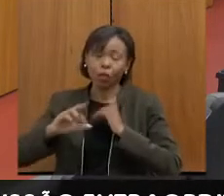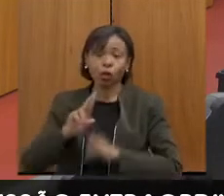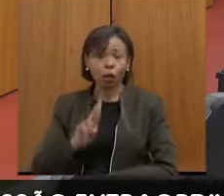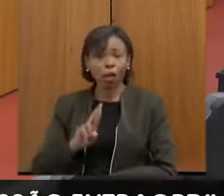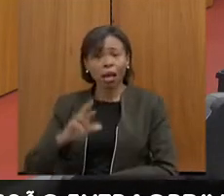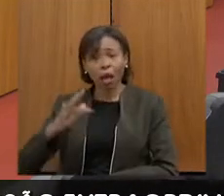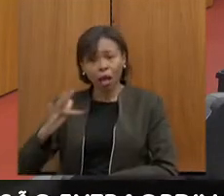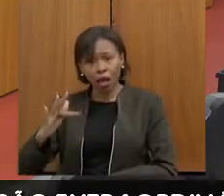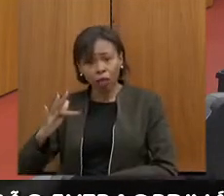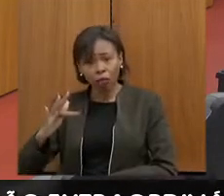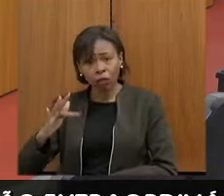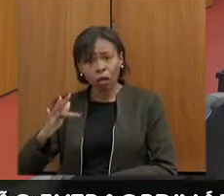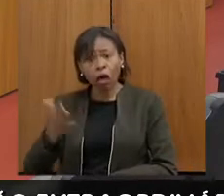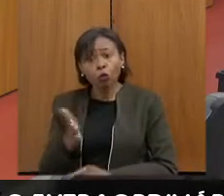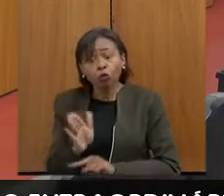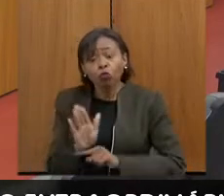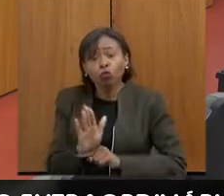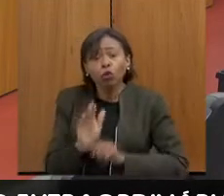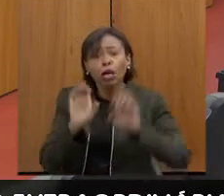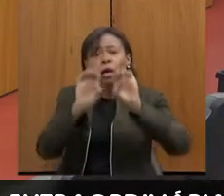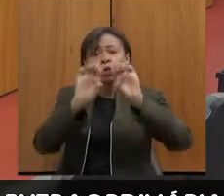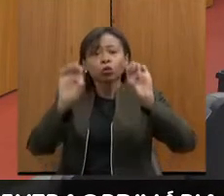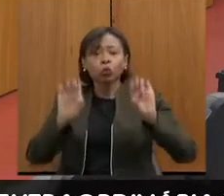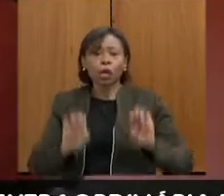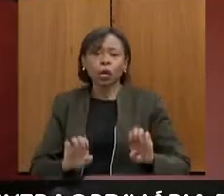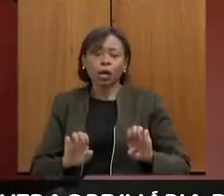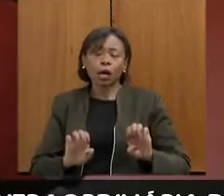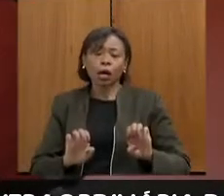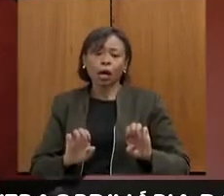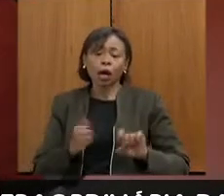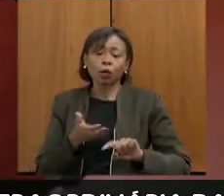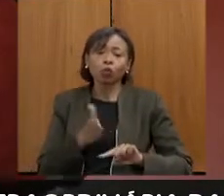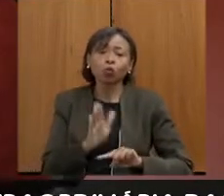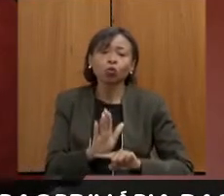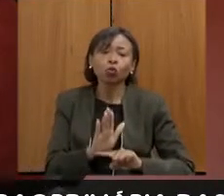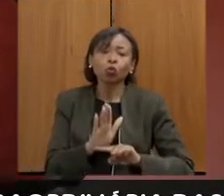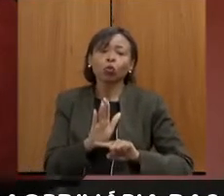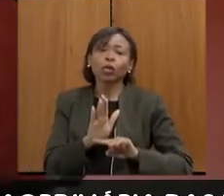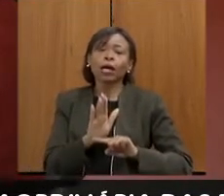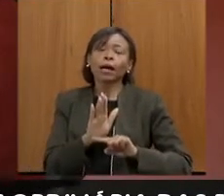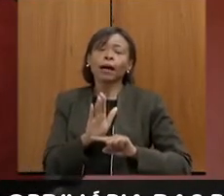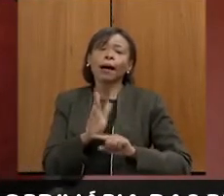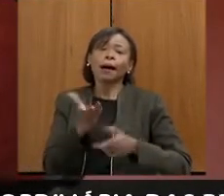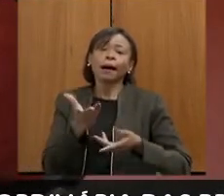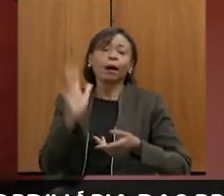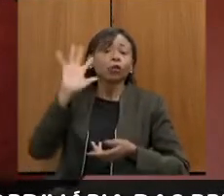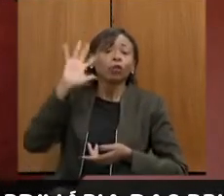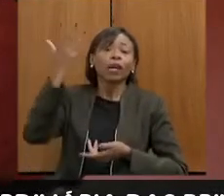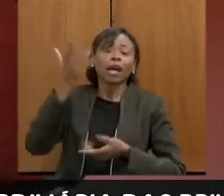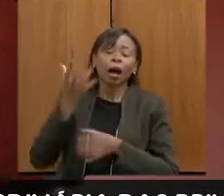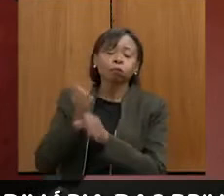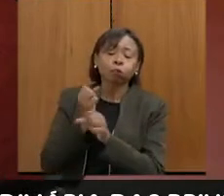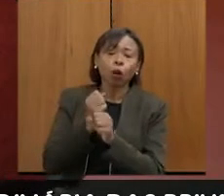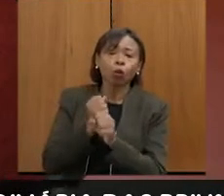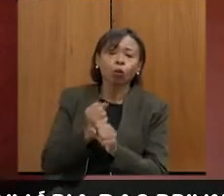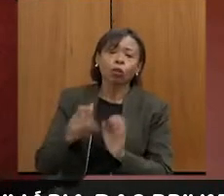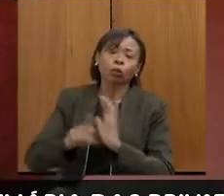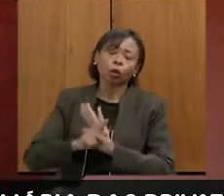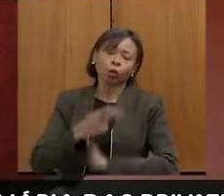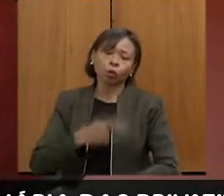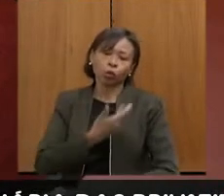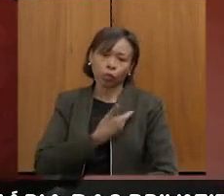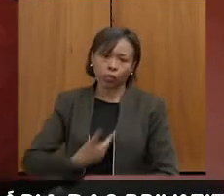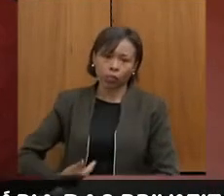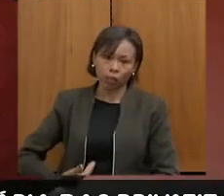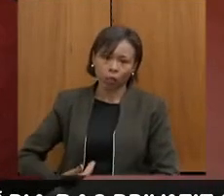estruturação nas contas do Estado. E aí, sim, favorecendo investimentos. A desestratização, sim, a gente